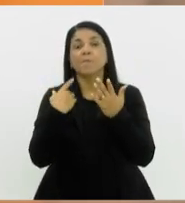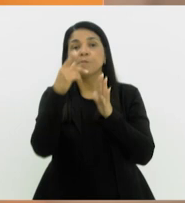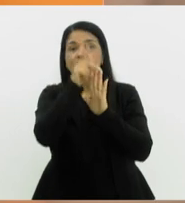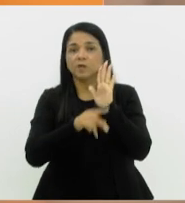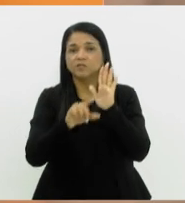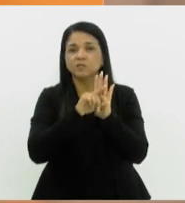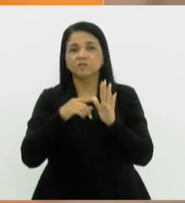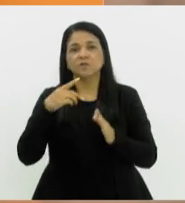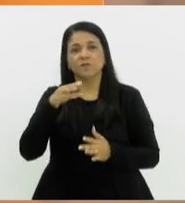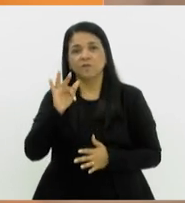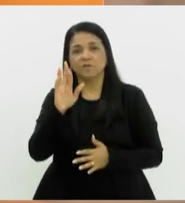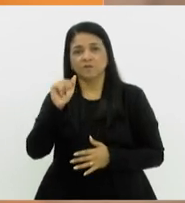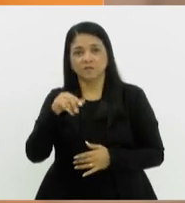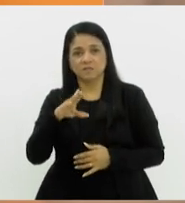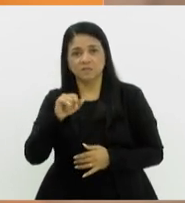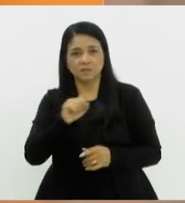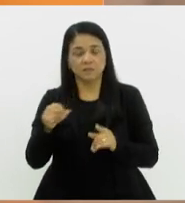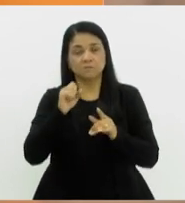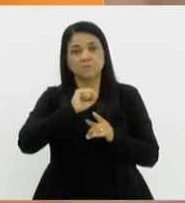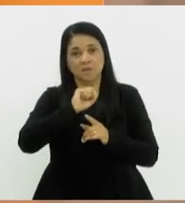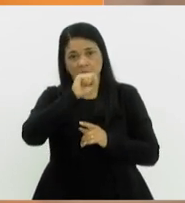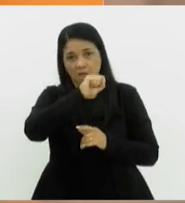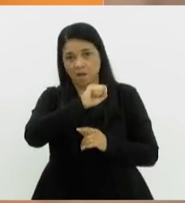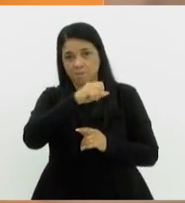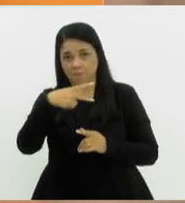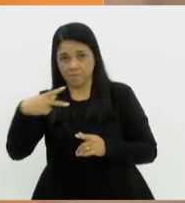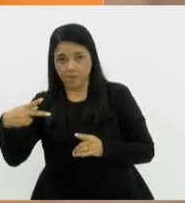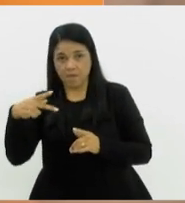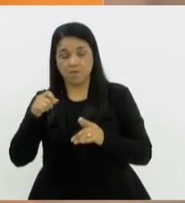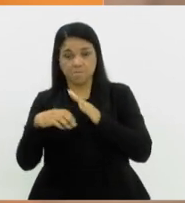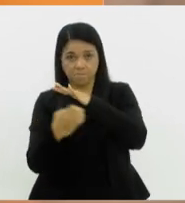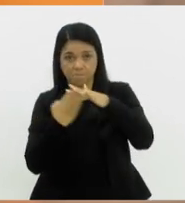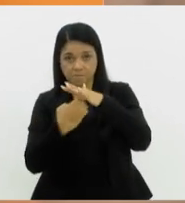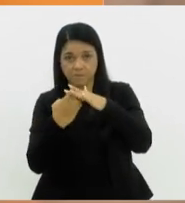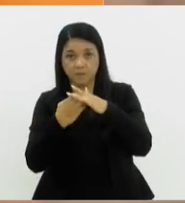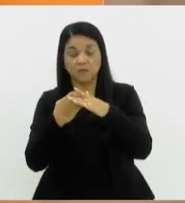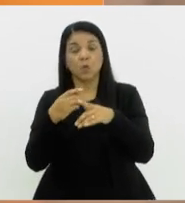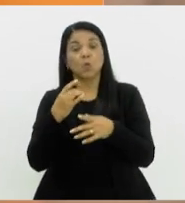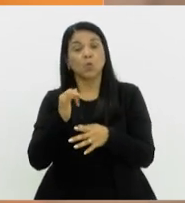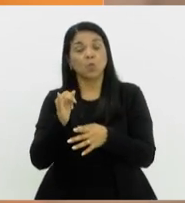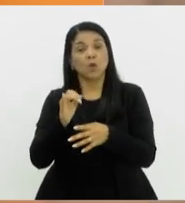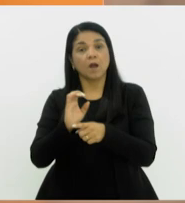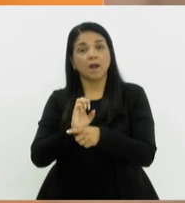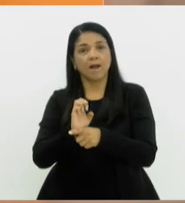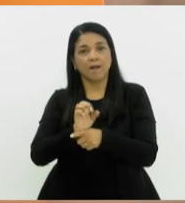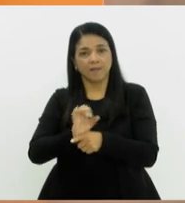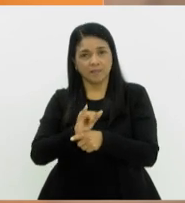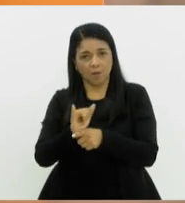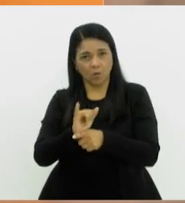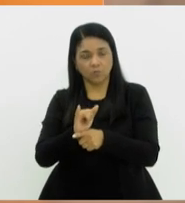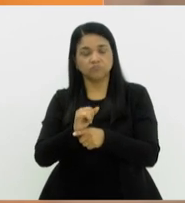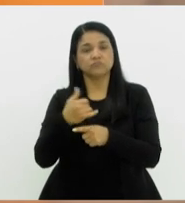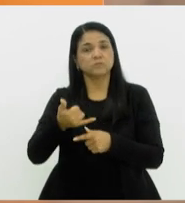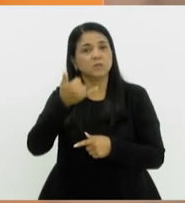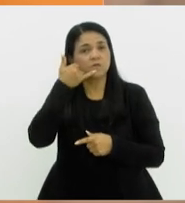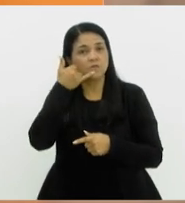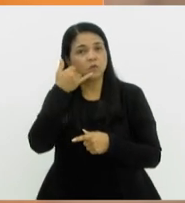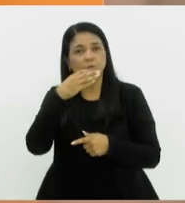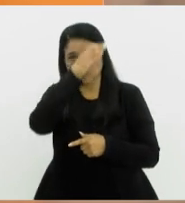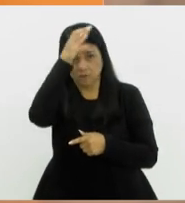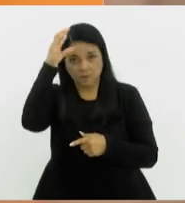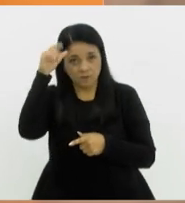de serviços por aplicativos disponibilizem um canal de atendimento telefônico para os clientes. Em